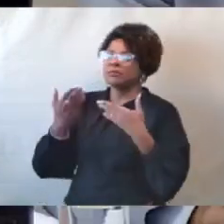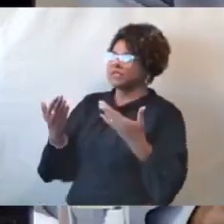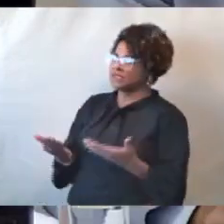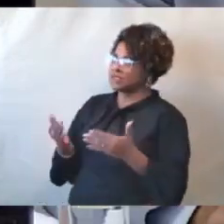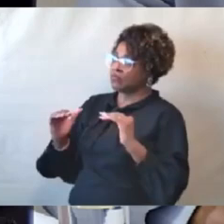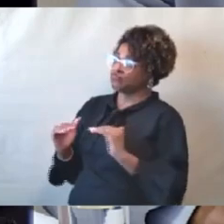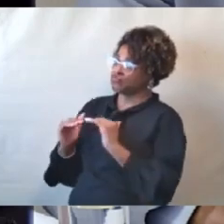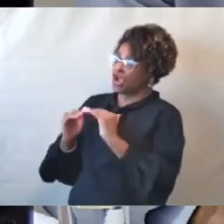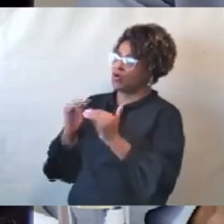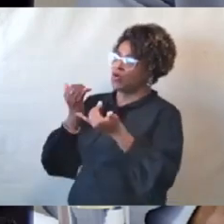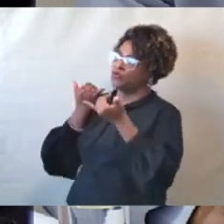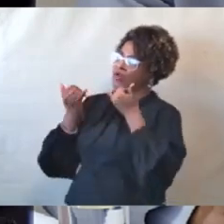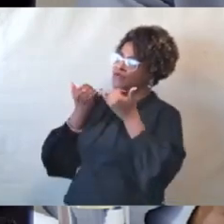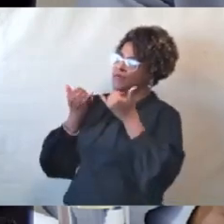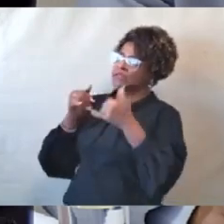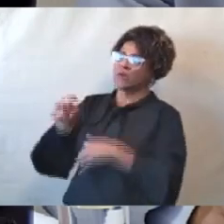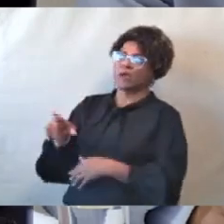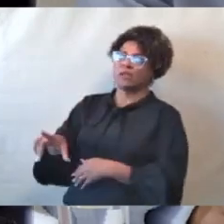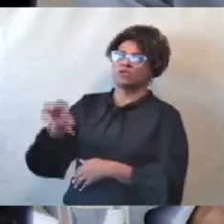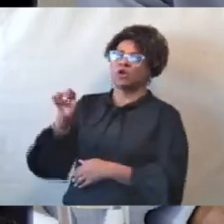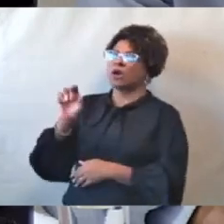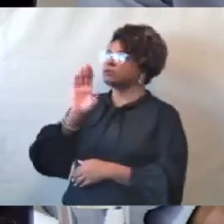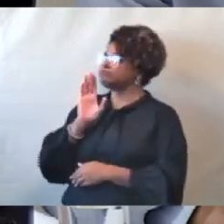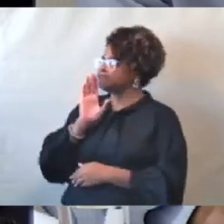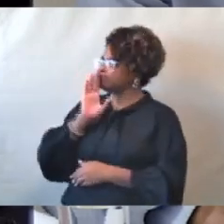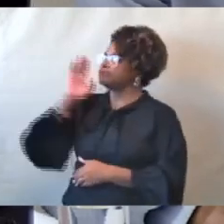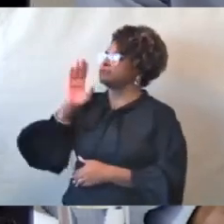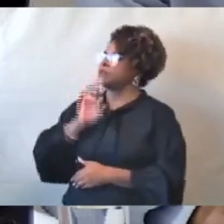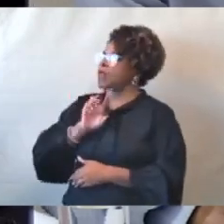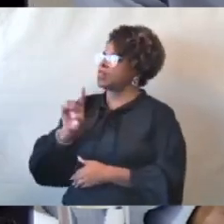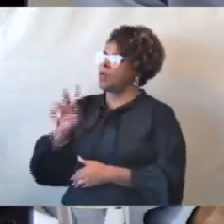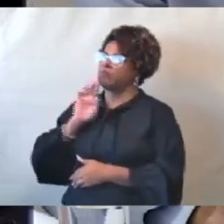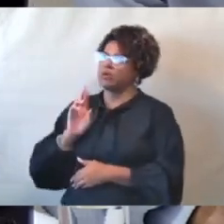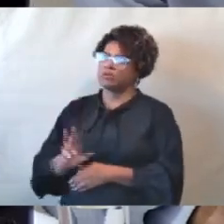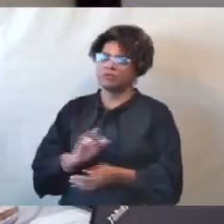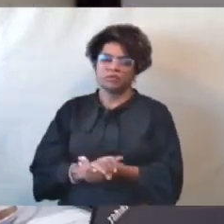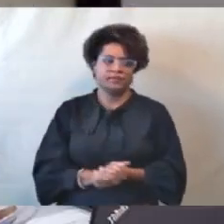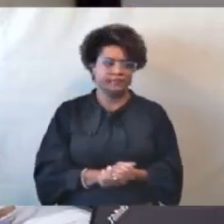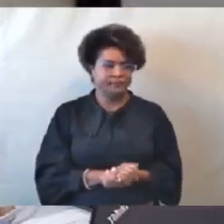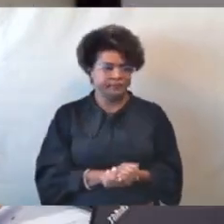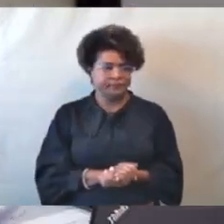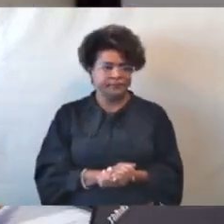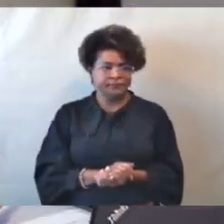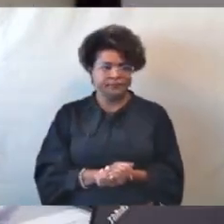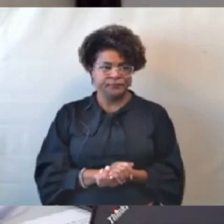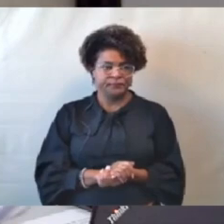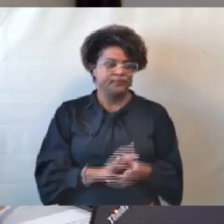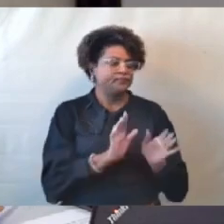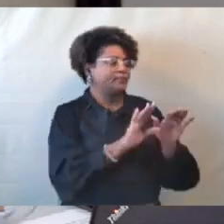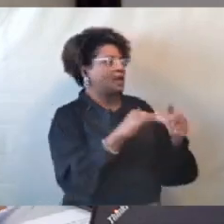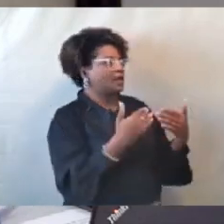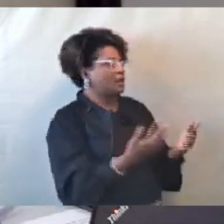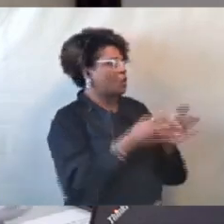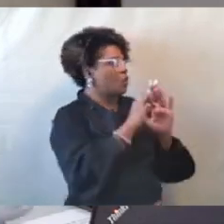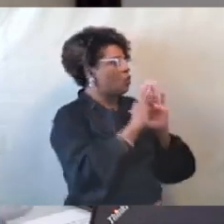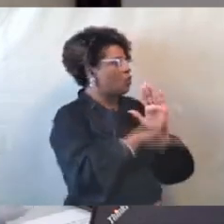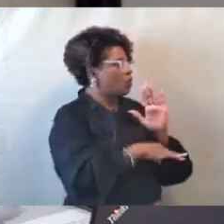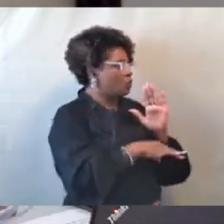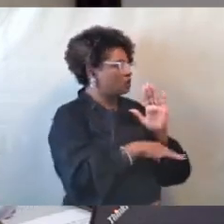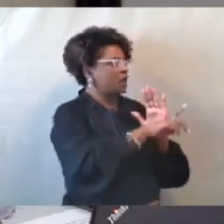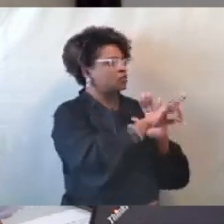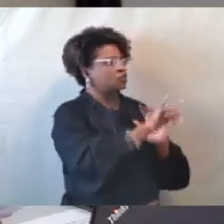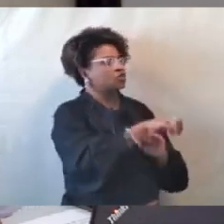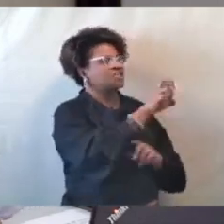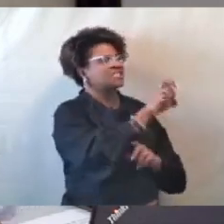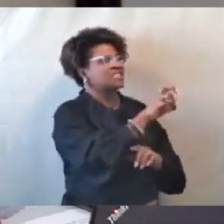que a investigada optou pela faculdade legal de permanecer em silêncio. sobre o contrato datado de 5 de setembro de